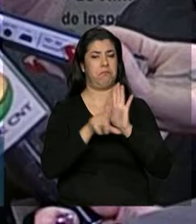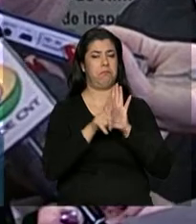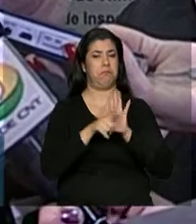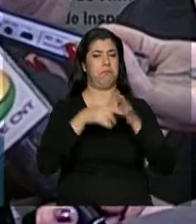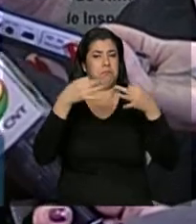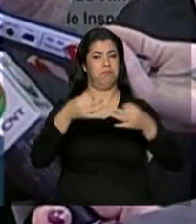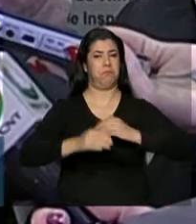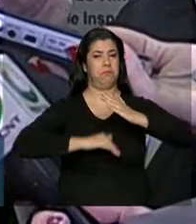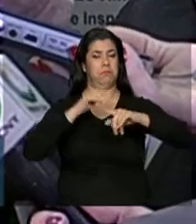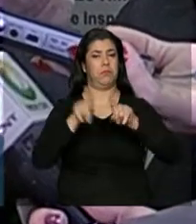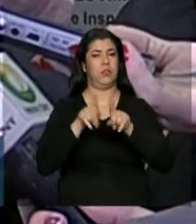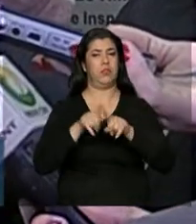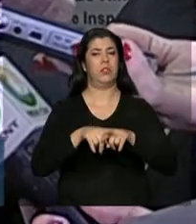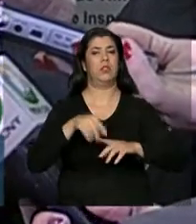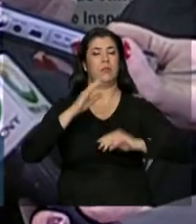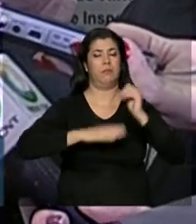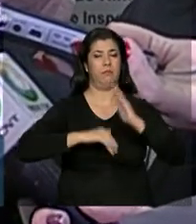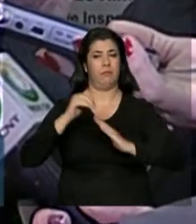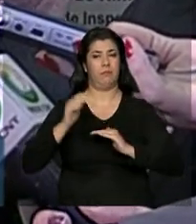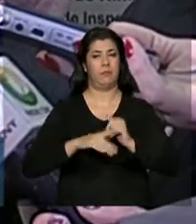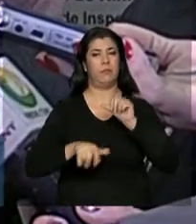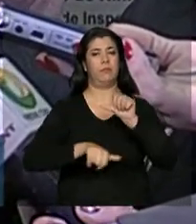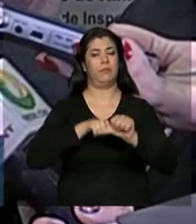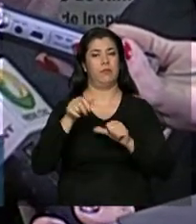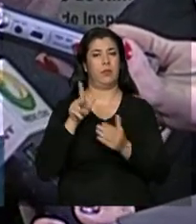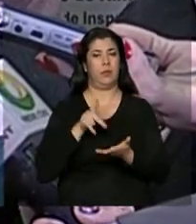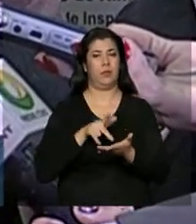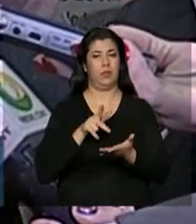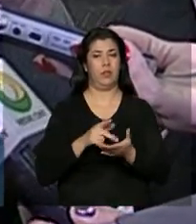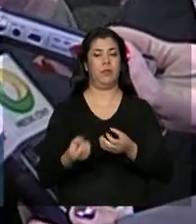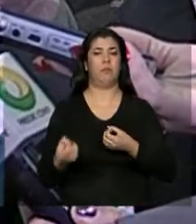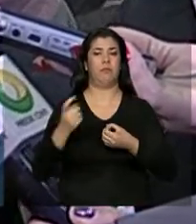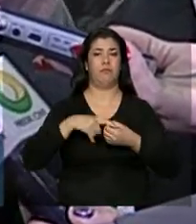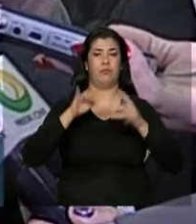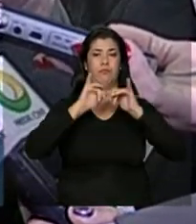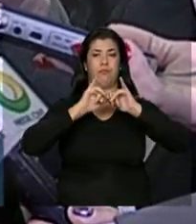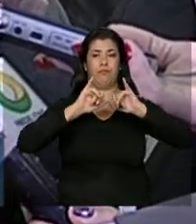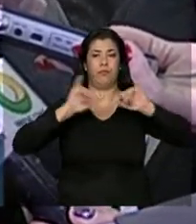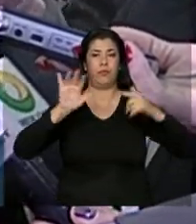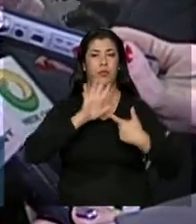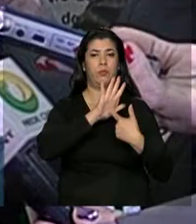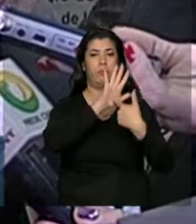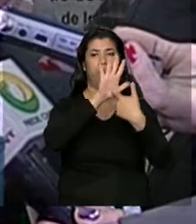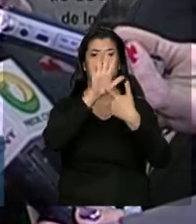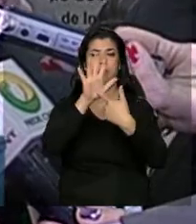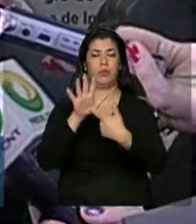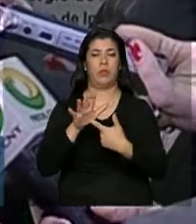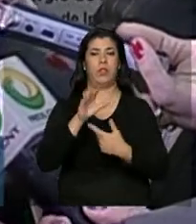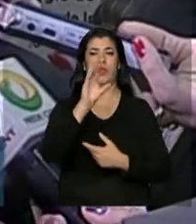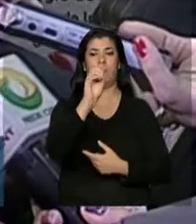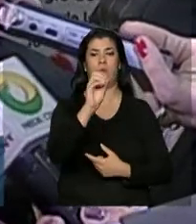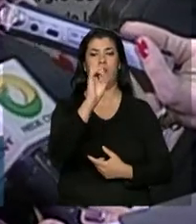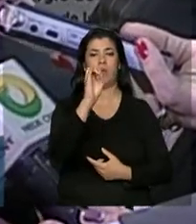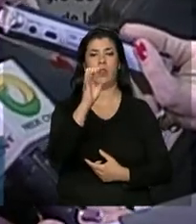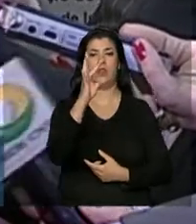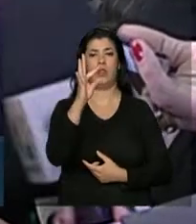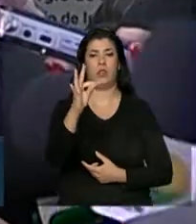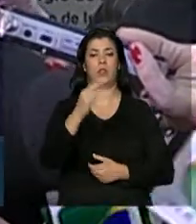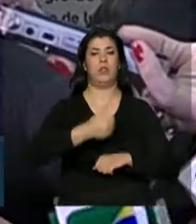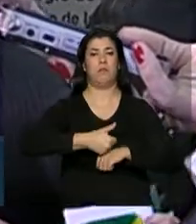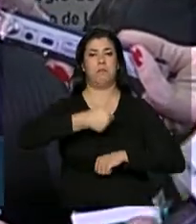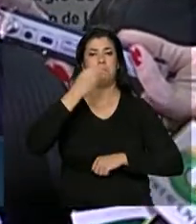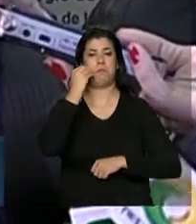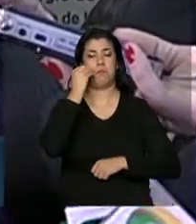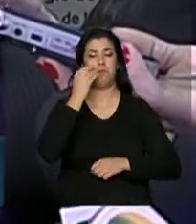realização dos atos também tem tido a repercussão e o reconhecimento da própria UIT como vanguardeira.